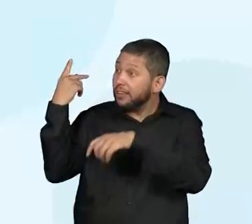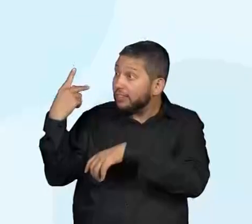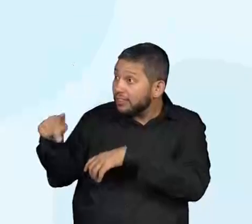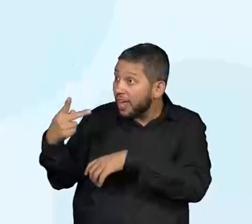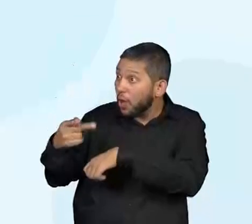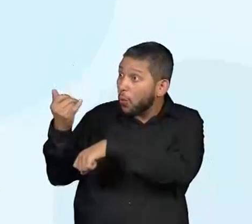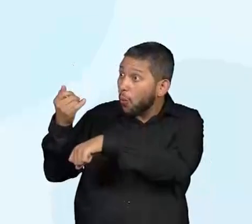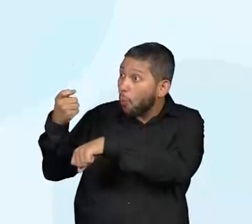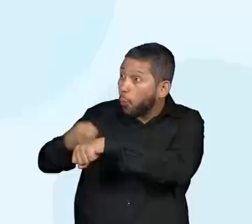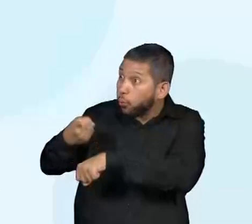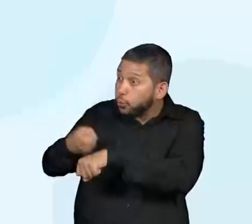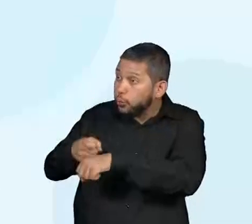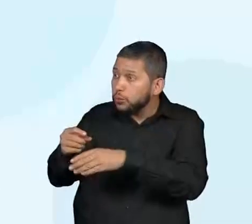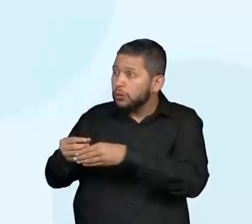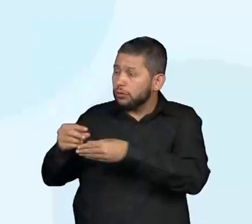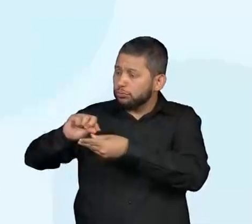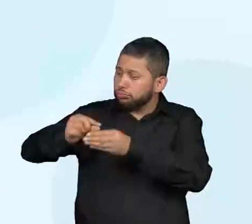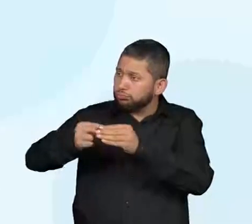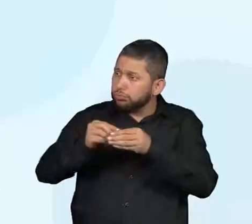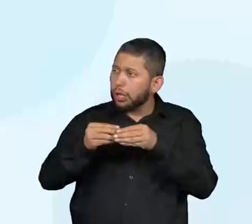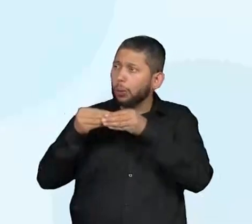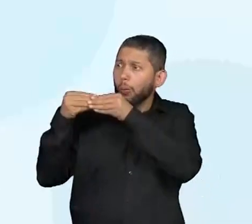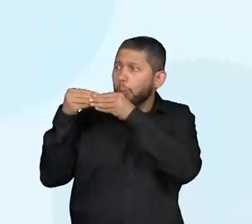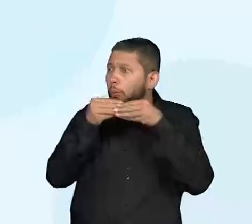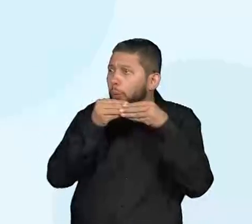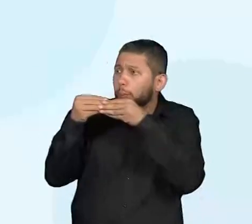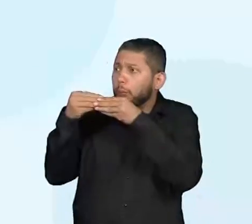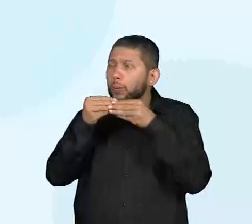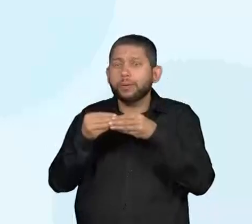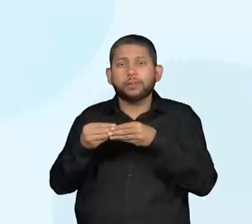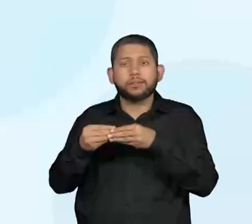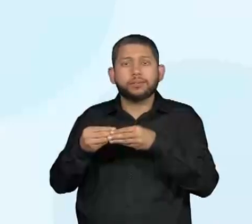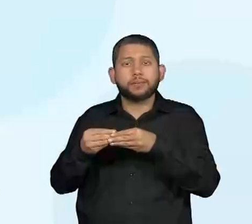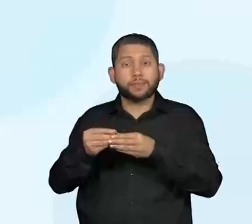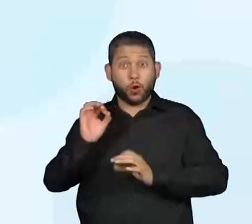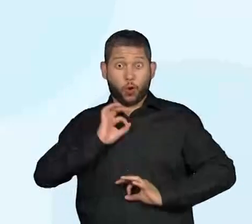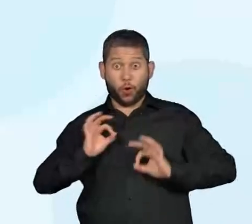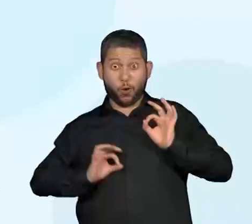Aqui a gente percebe o outro personagem. A onça.